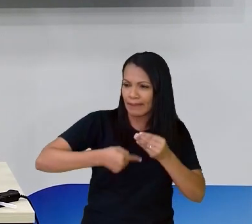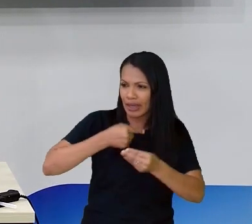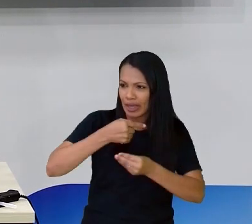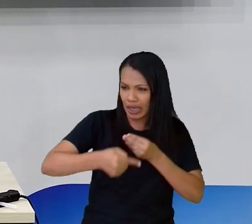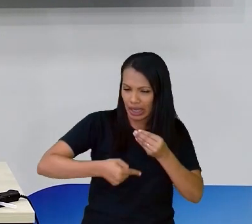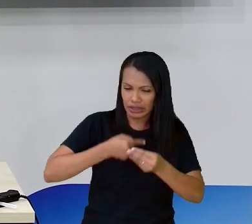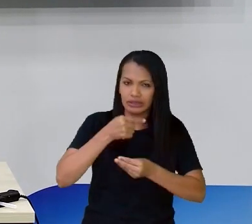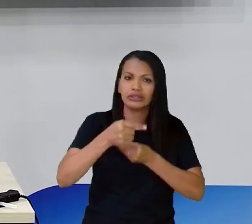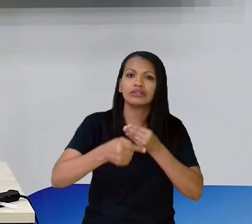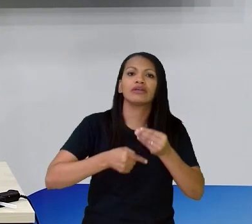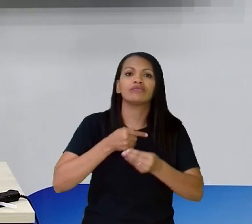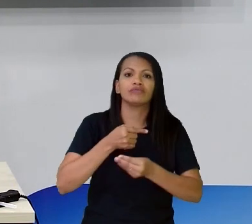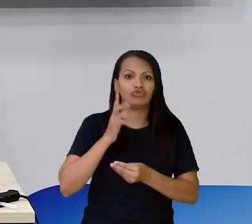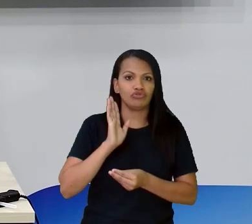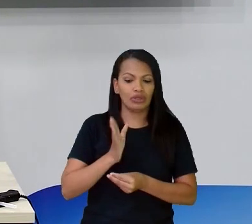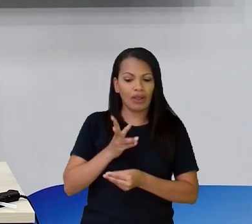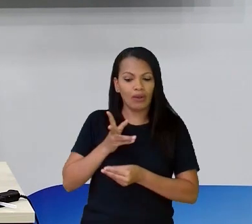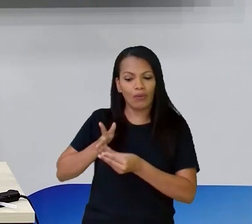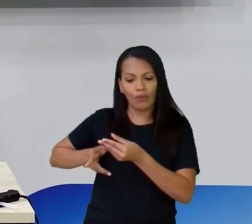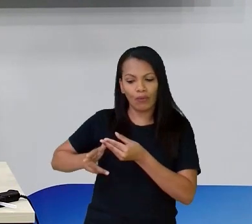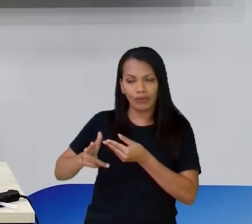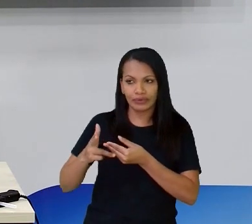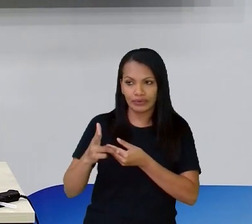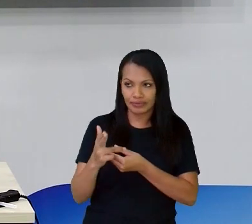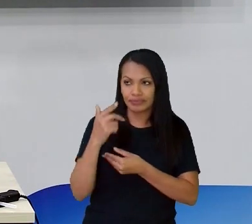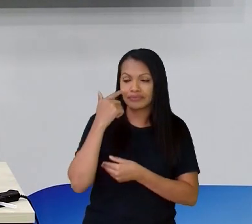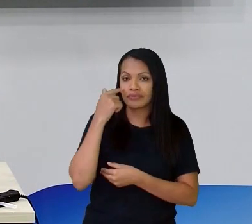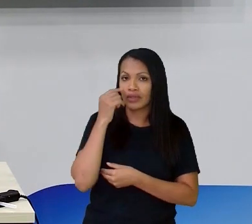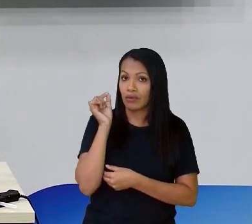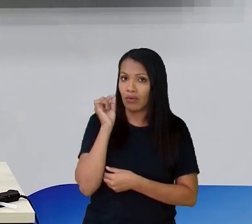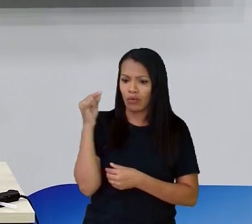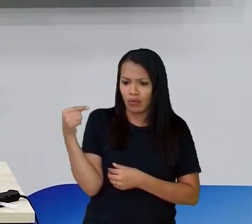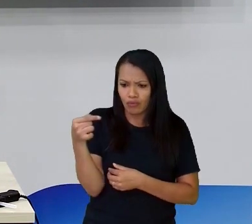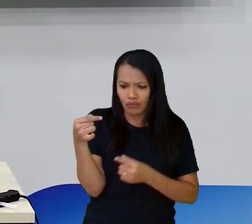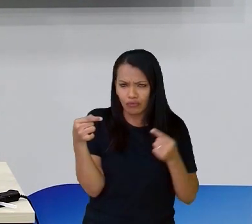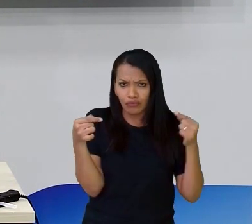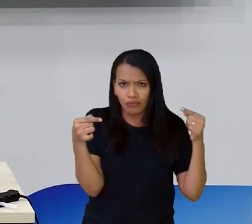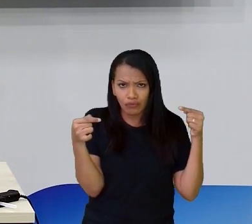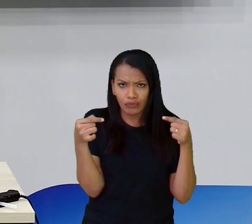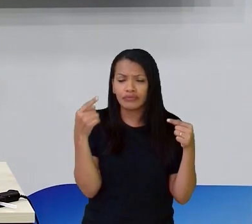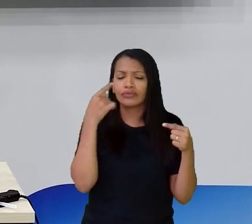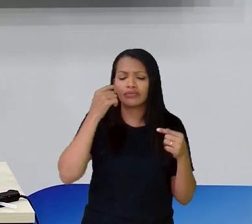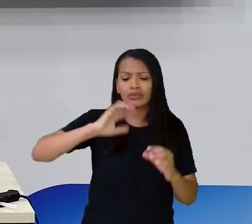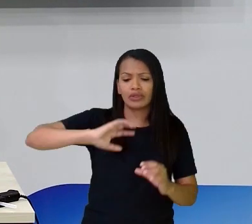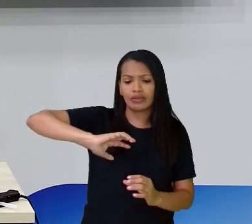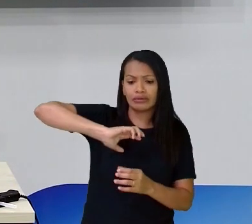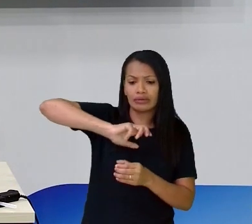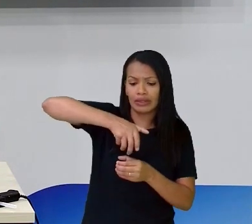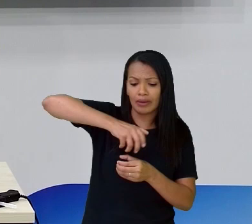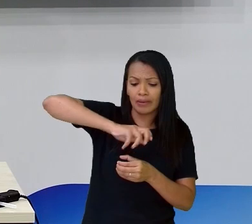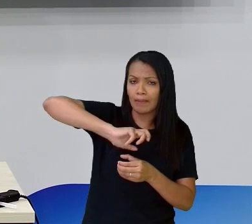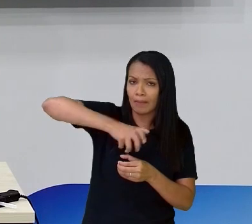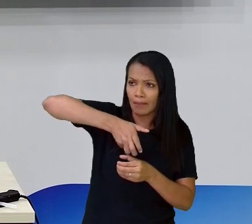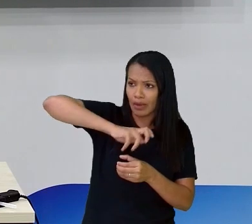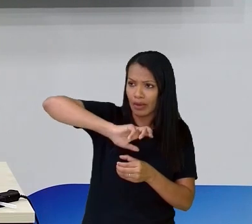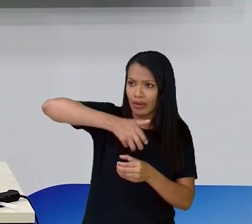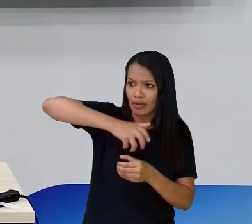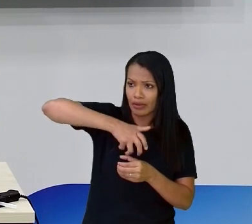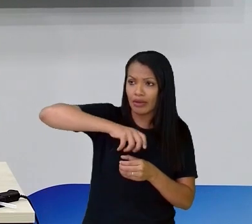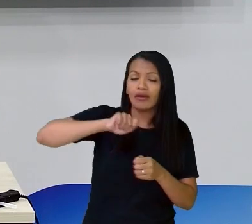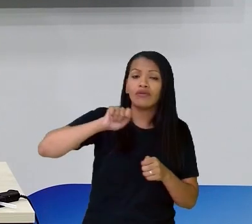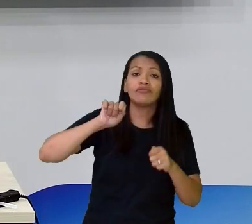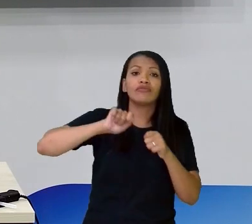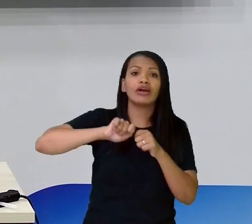pedacinho Desse barbante Eu já cortei aqui Ó E vai vir naquele pedacinho Da tampa Da garrafa pet Ó E vai